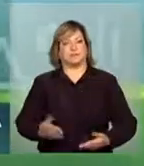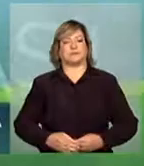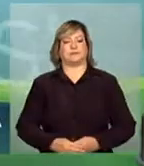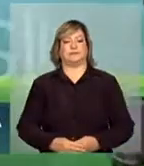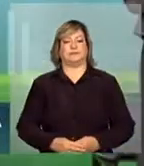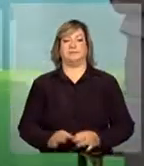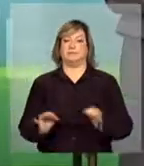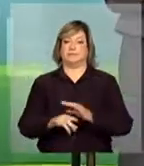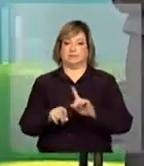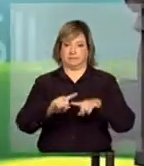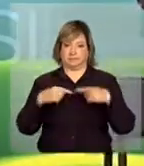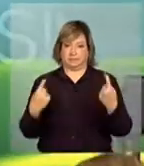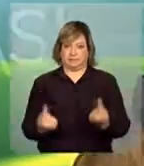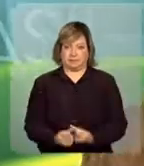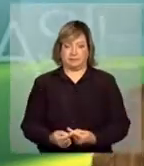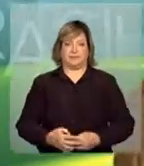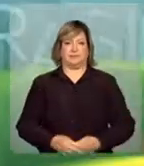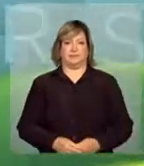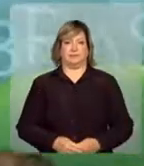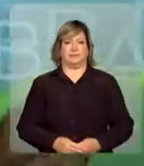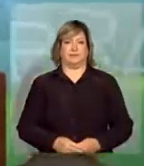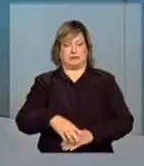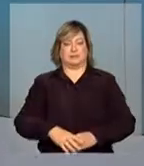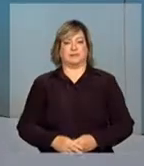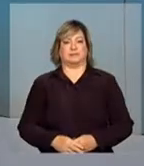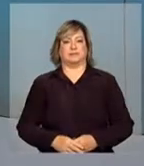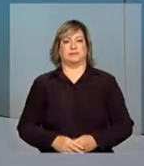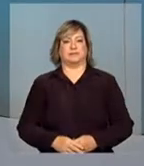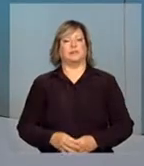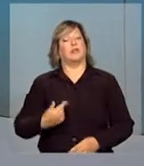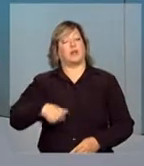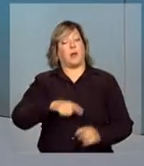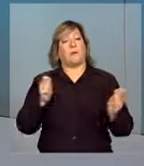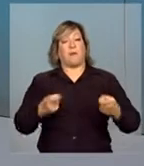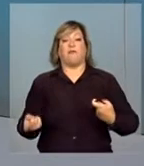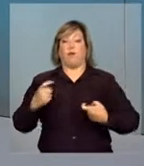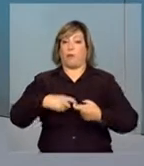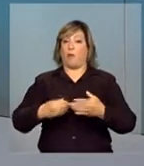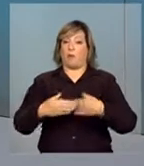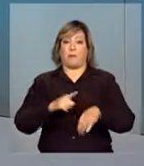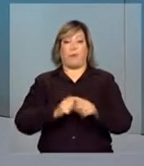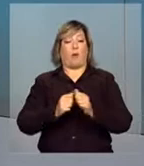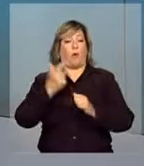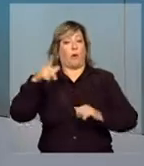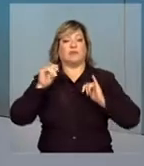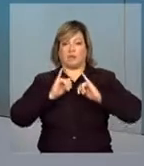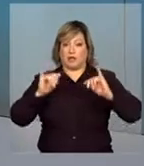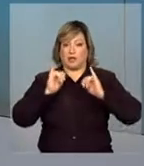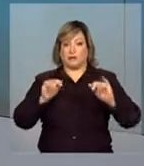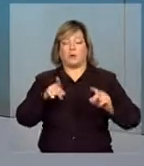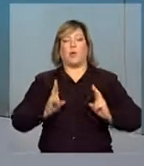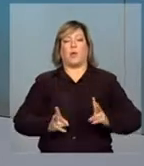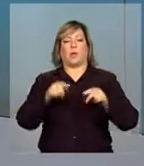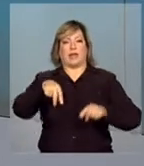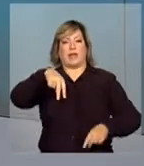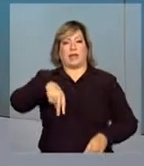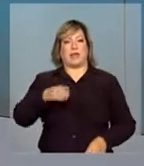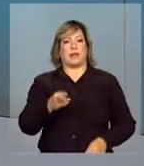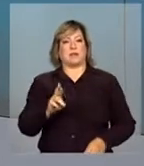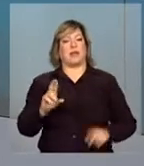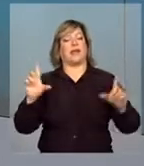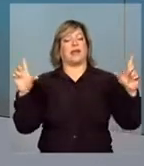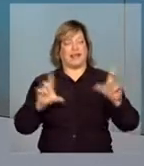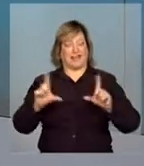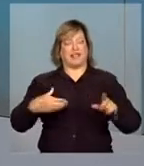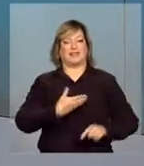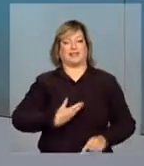Está encerrada esta cerimônia. E nós podemos voltar a qualquer momento com outras informações. Continue com a gente aqui